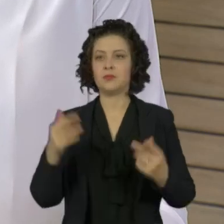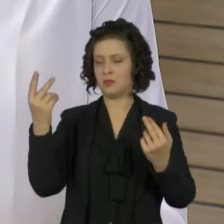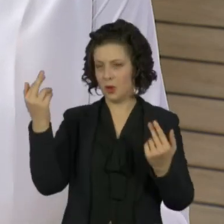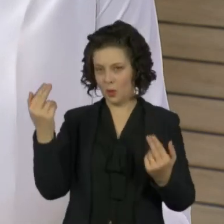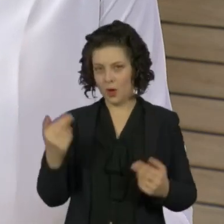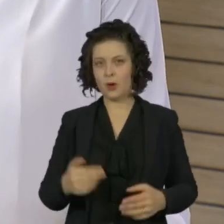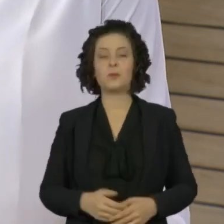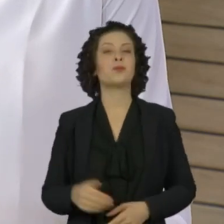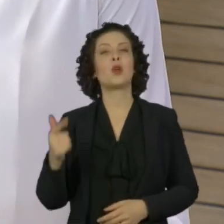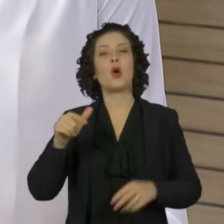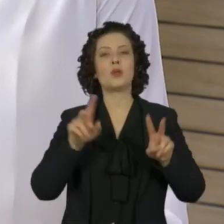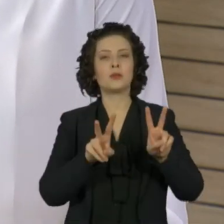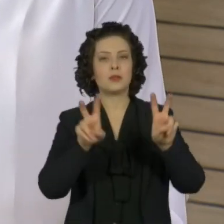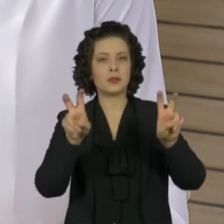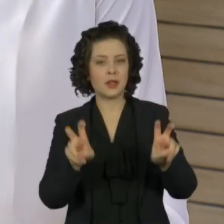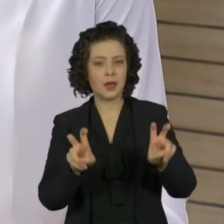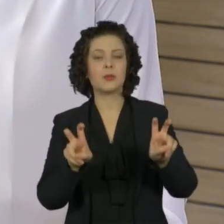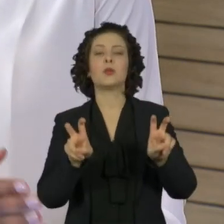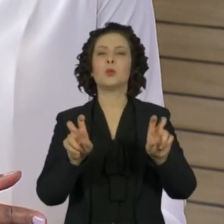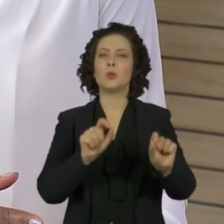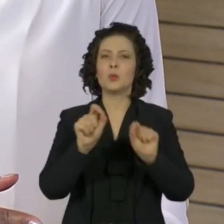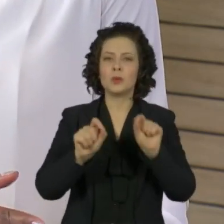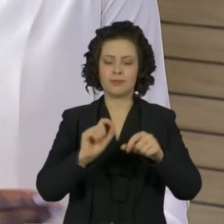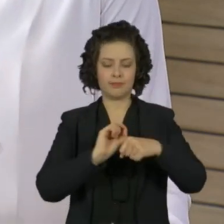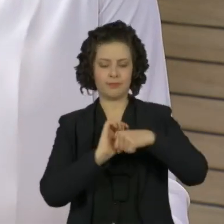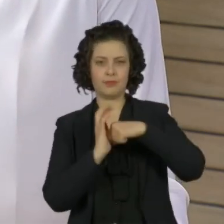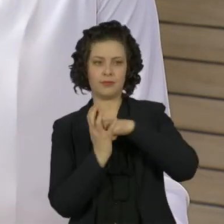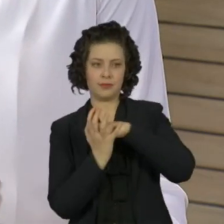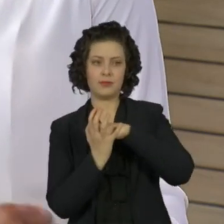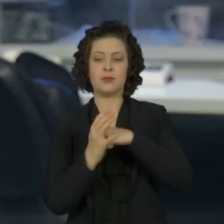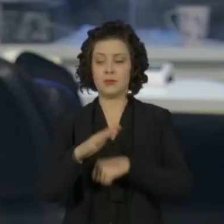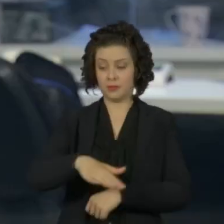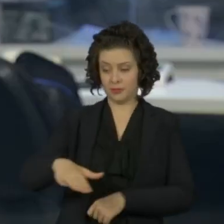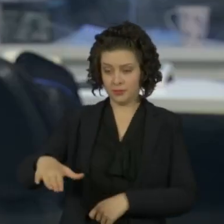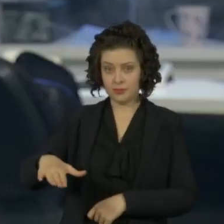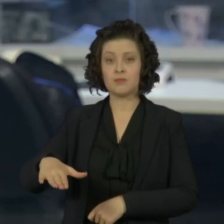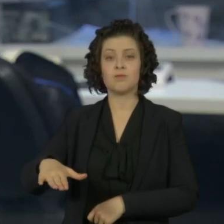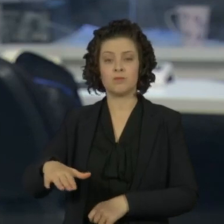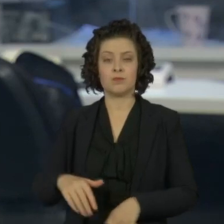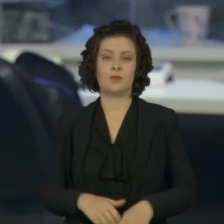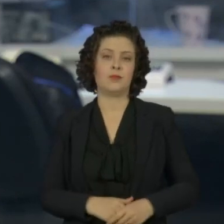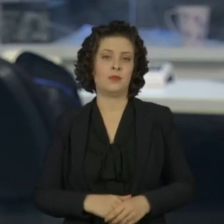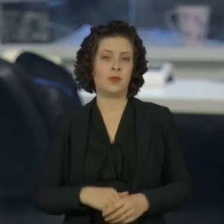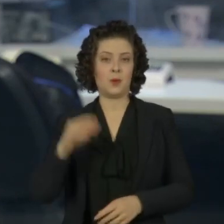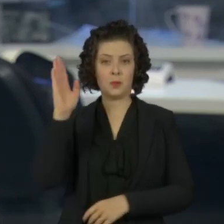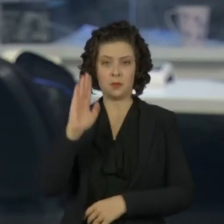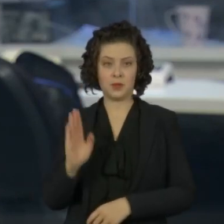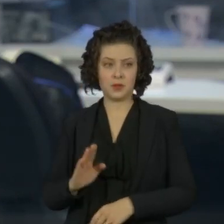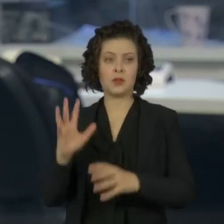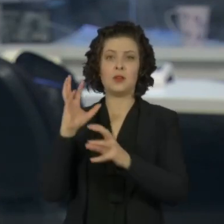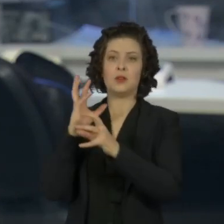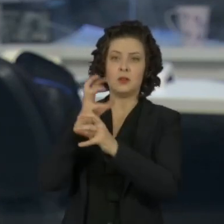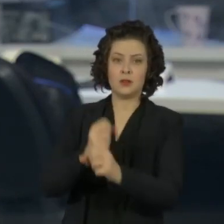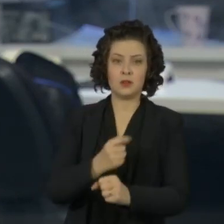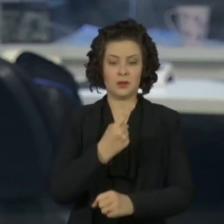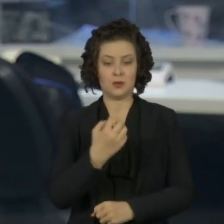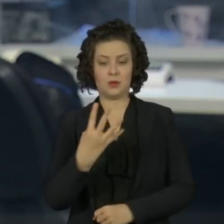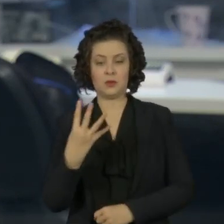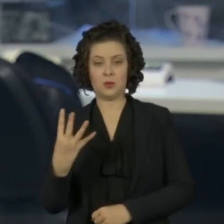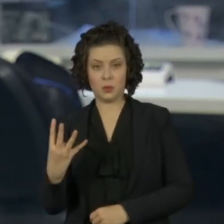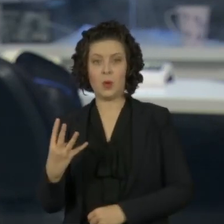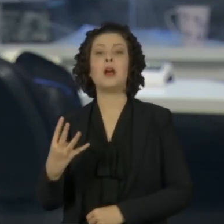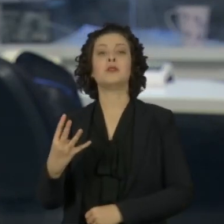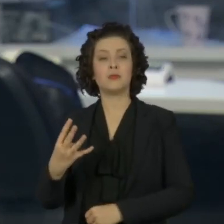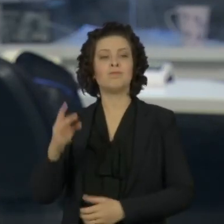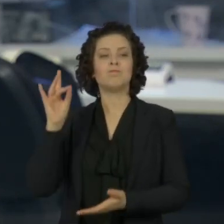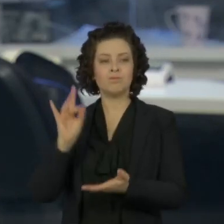Assunto que também preocupa quando falamos em Covid-19 e crianças. O país registra pelo menos 144 casos